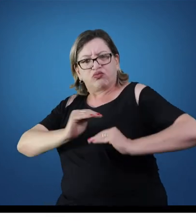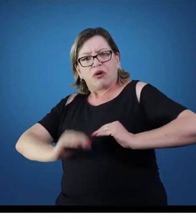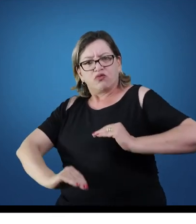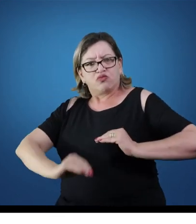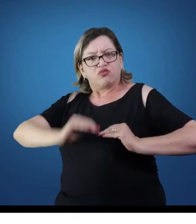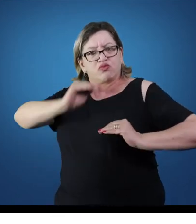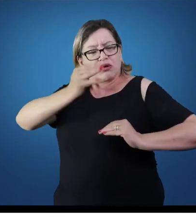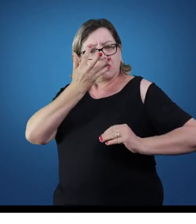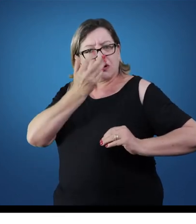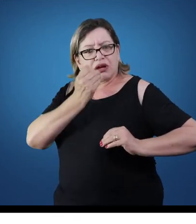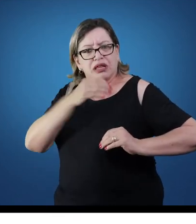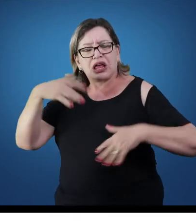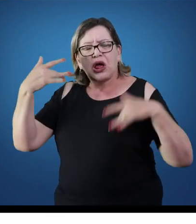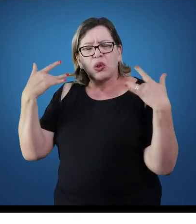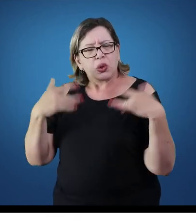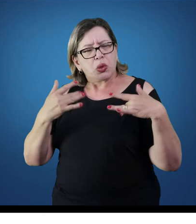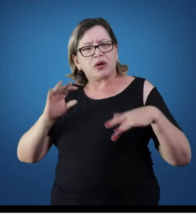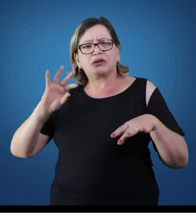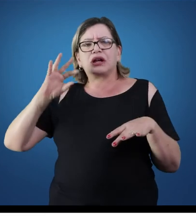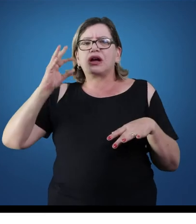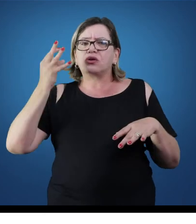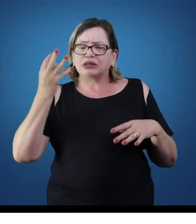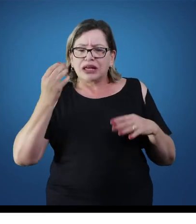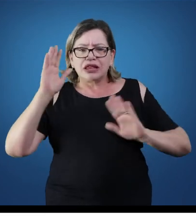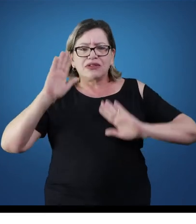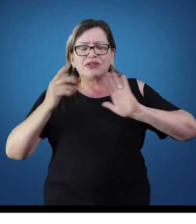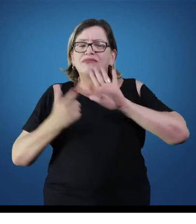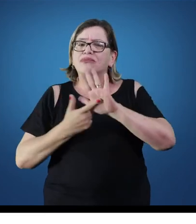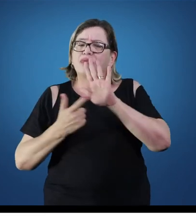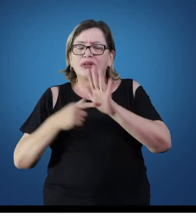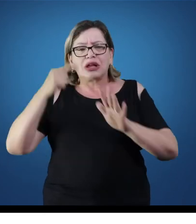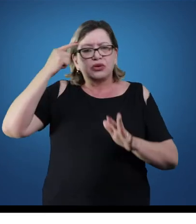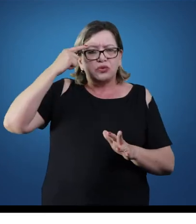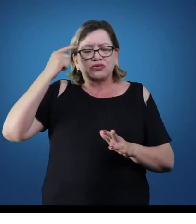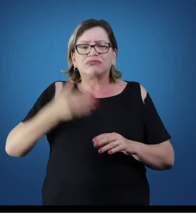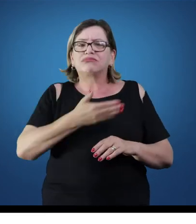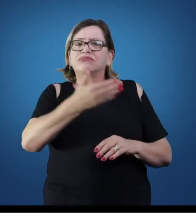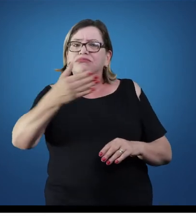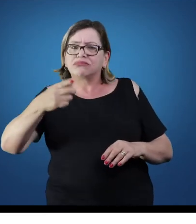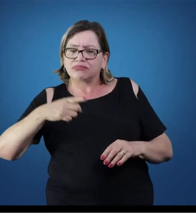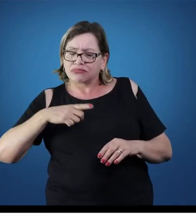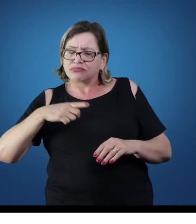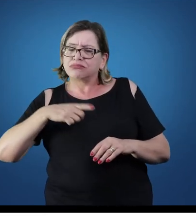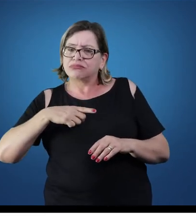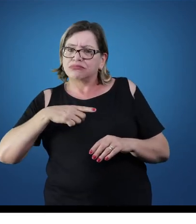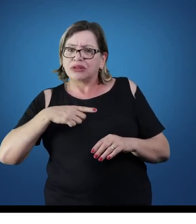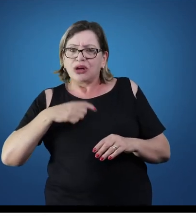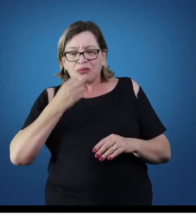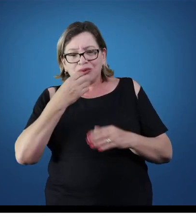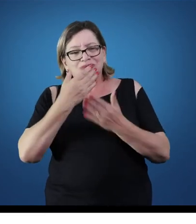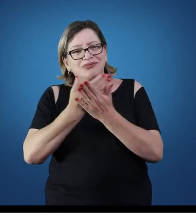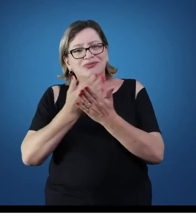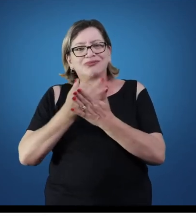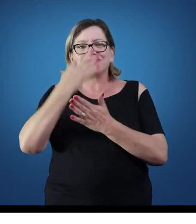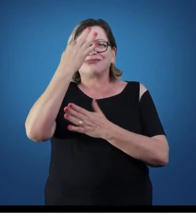vocês tenham com relação ao conteúdo de artrologia e miologia. Bons estudos e até a próxima unidade.